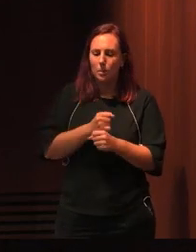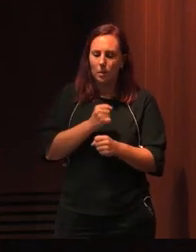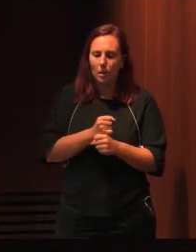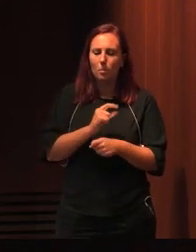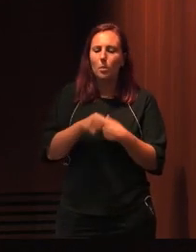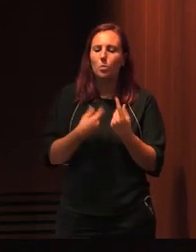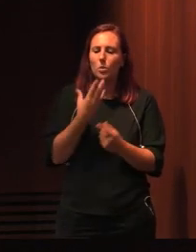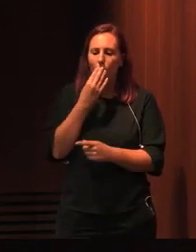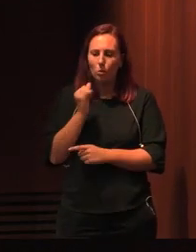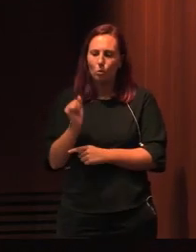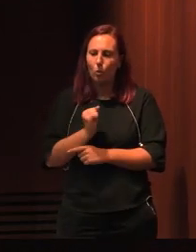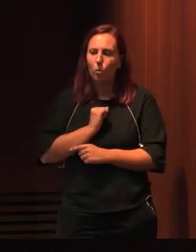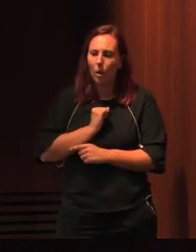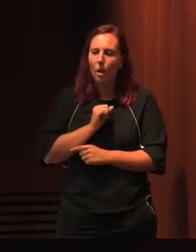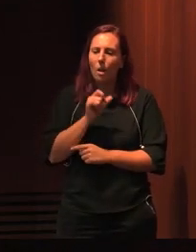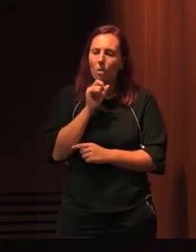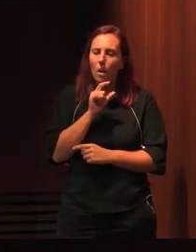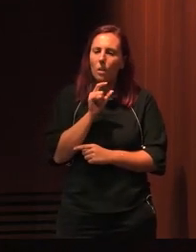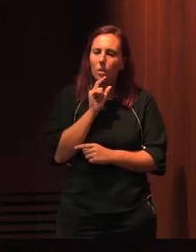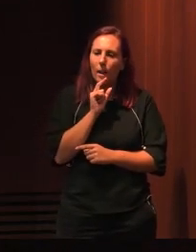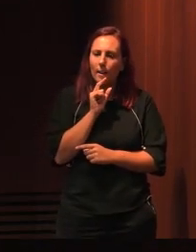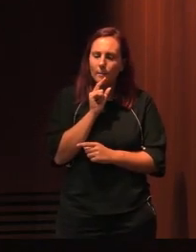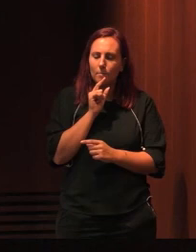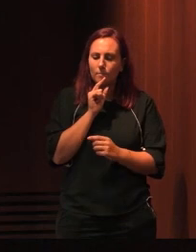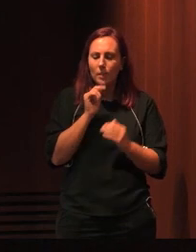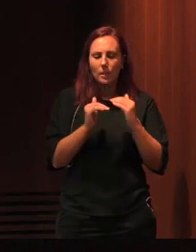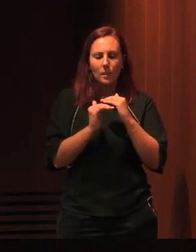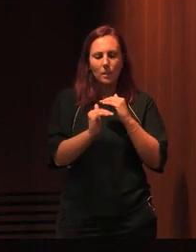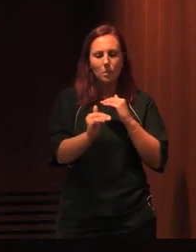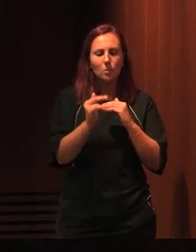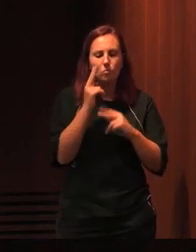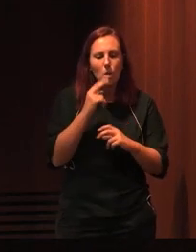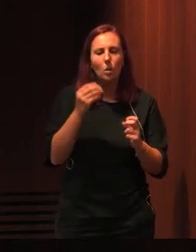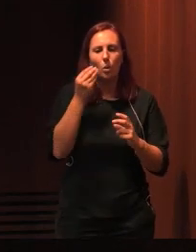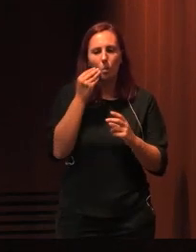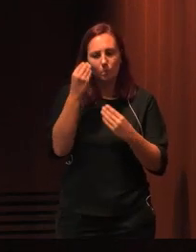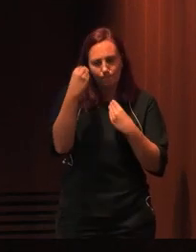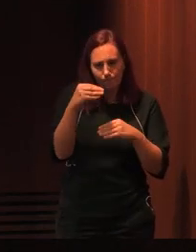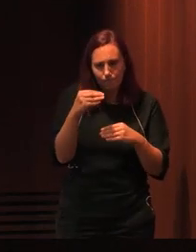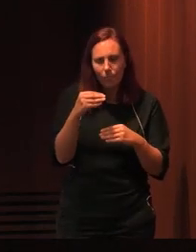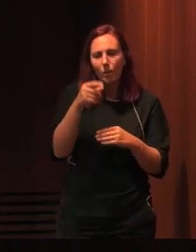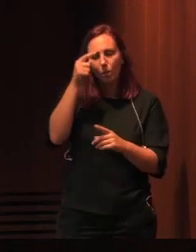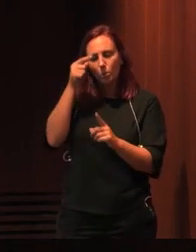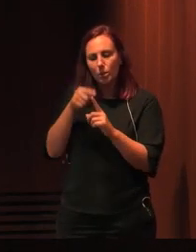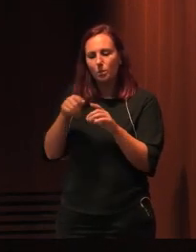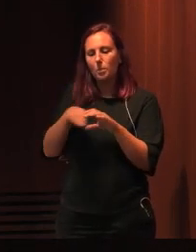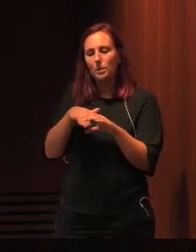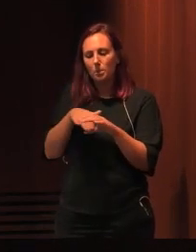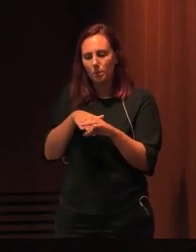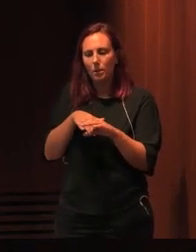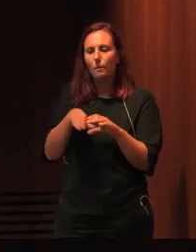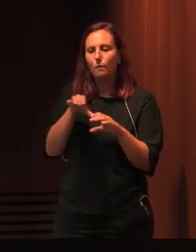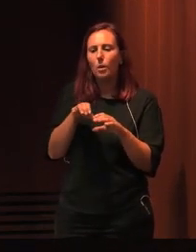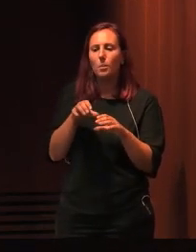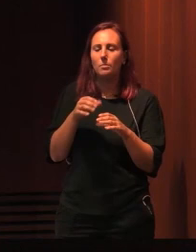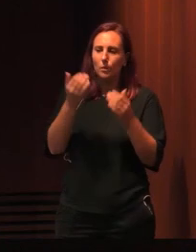alunos sejam capazes de encontrar esses equilíbrios, para poderem participar de forma informada, livre